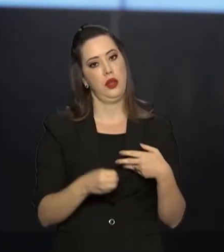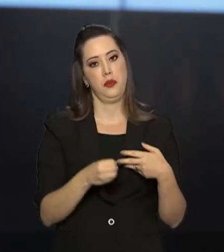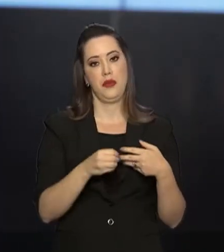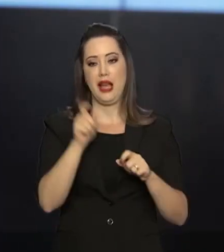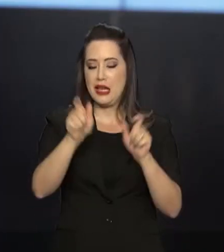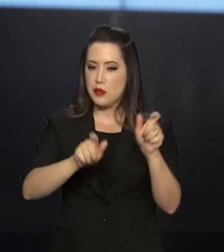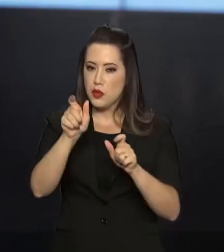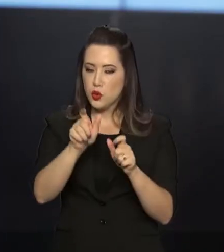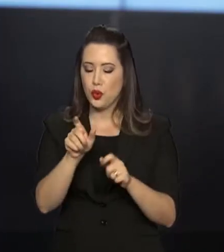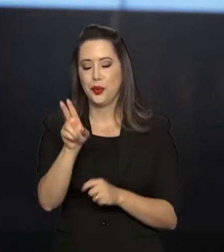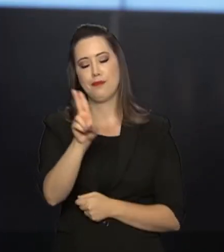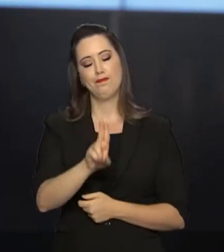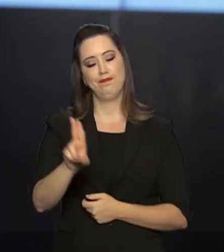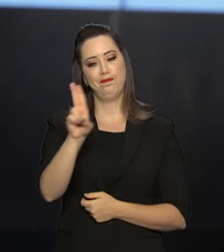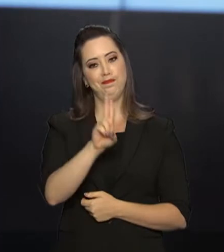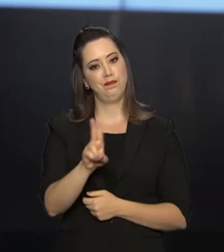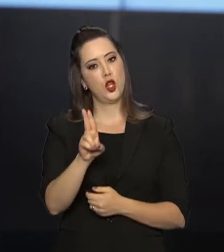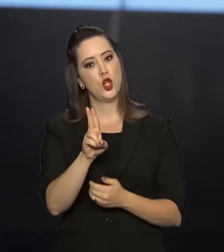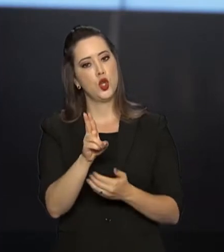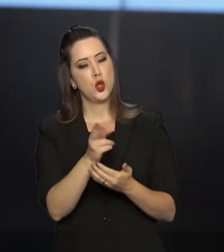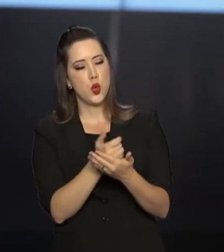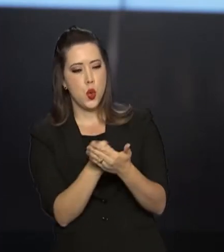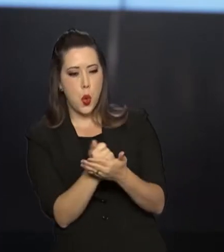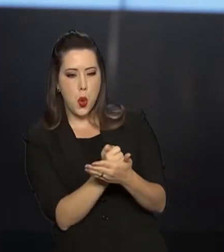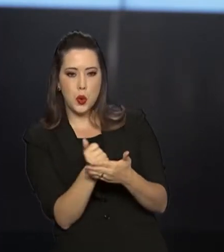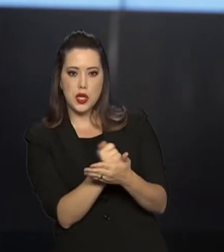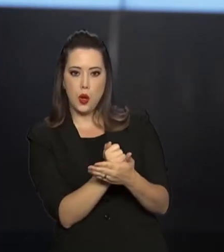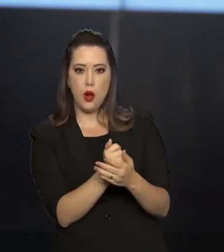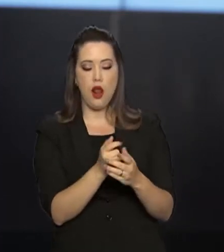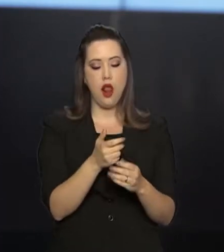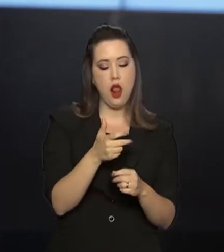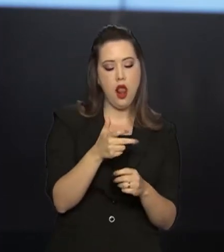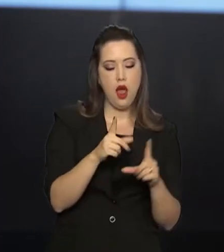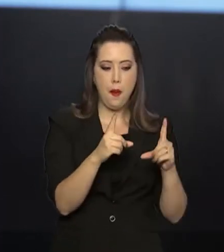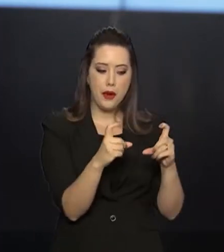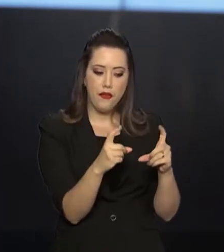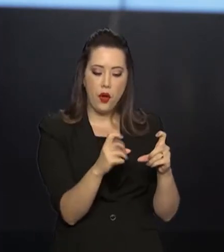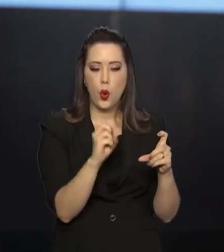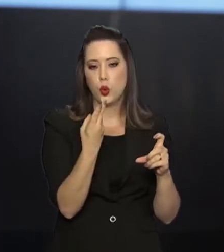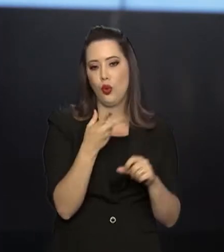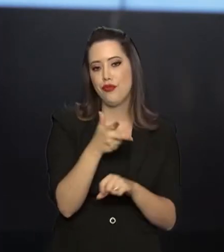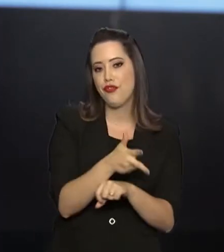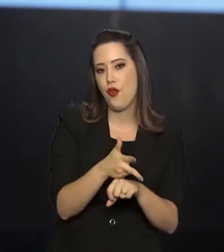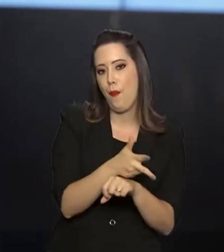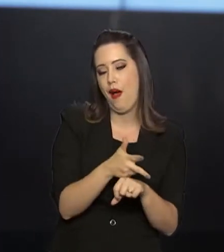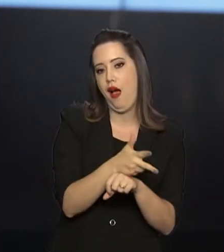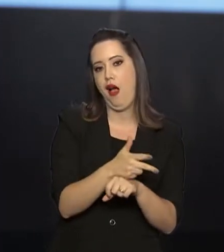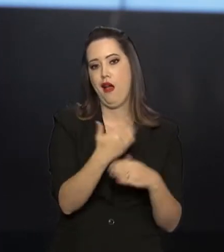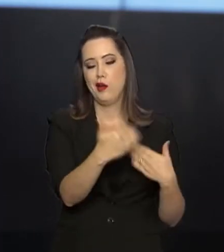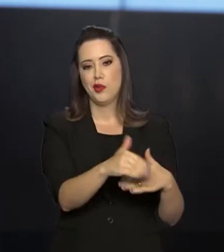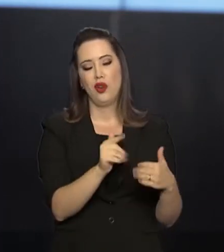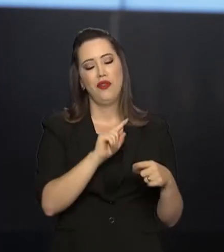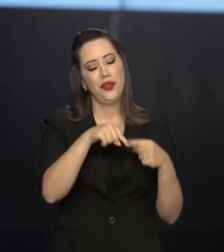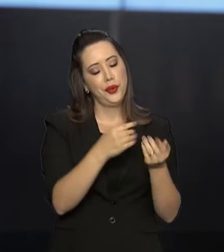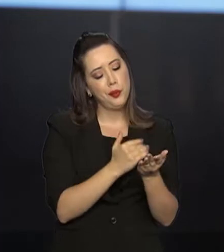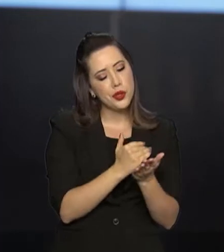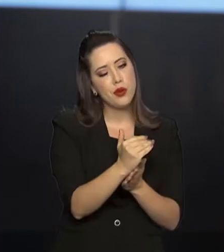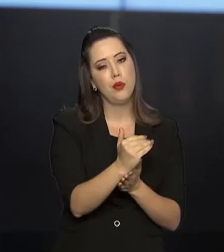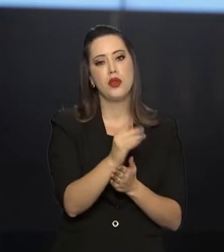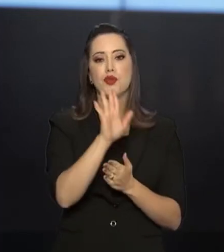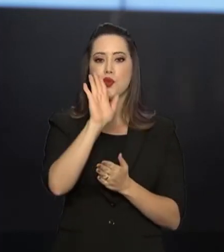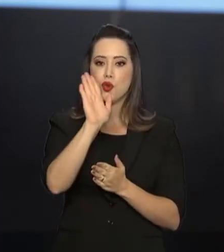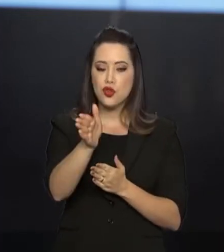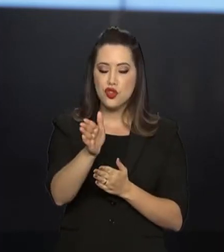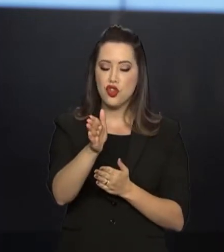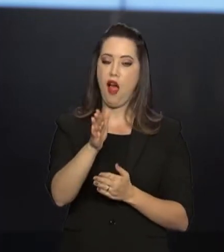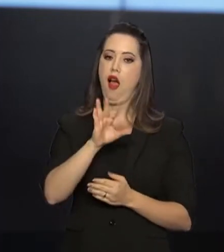que usaram o celular para tirar foto ou mesmo filmar a prova após o início do exame já foram